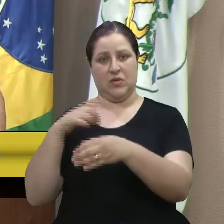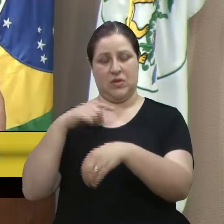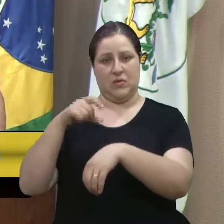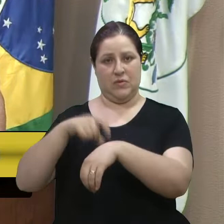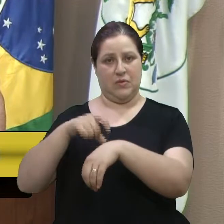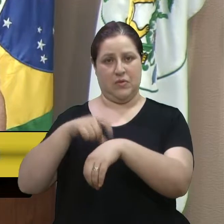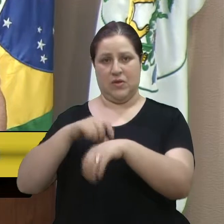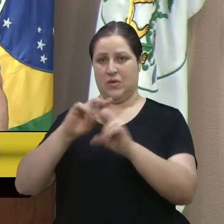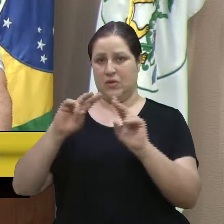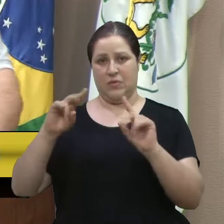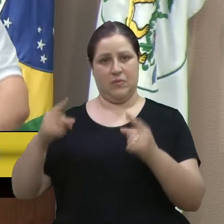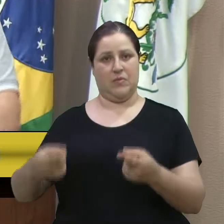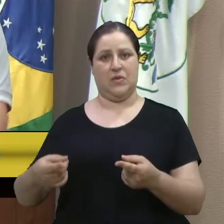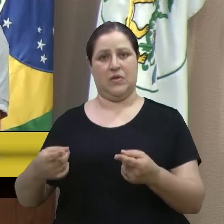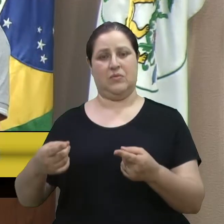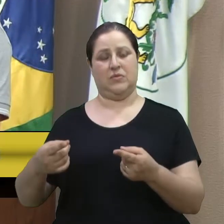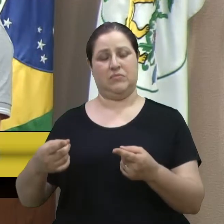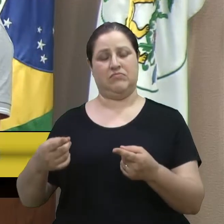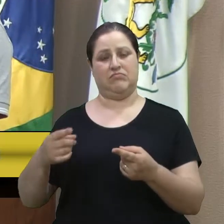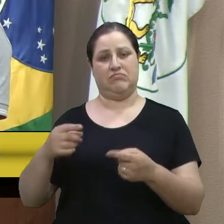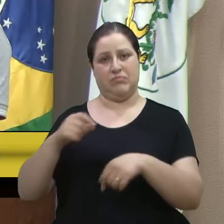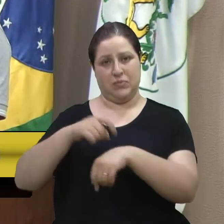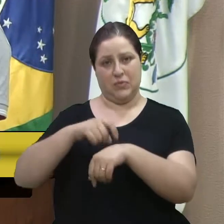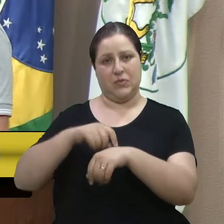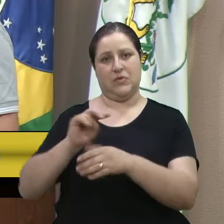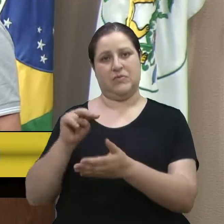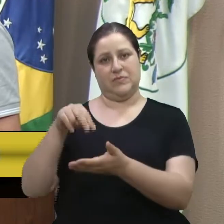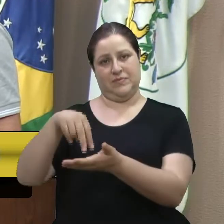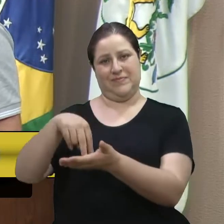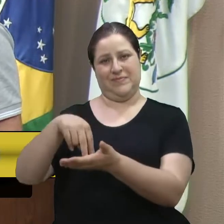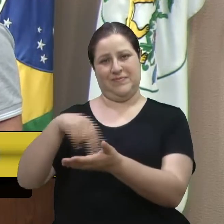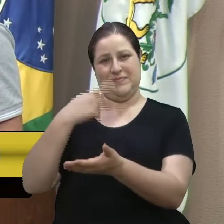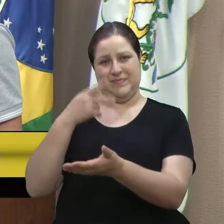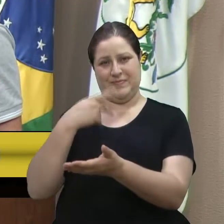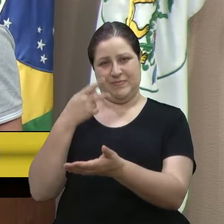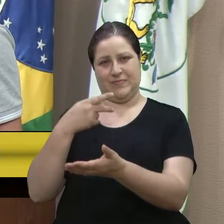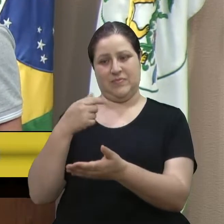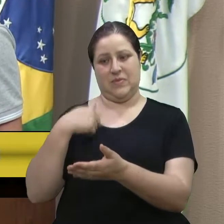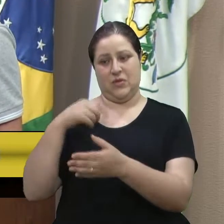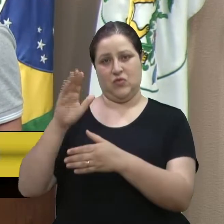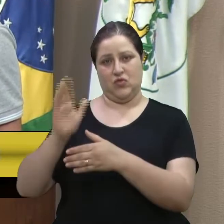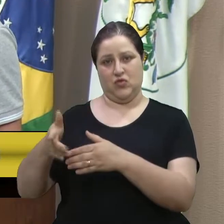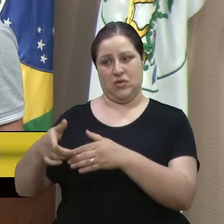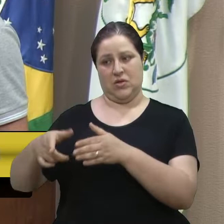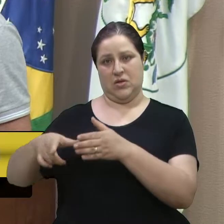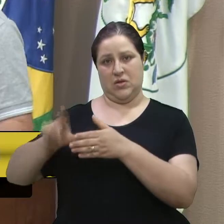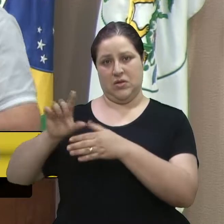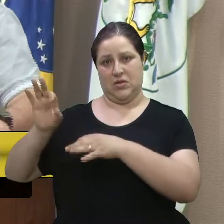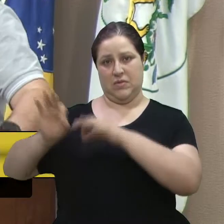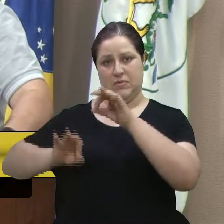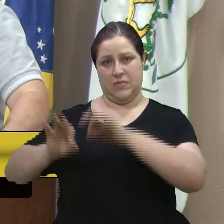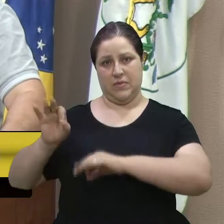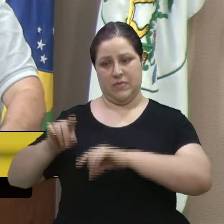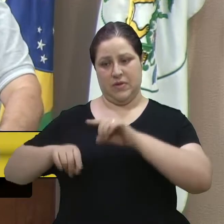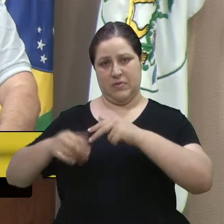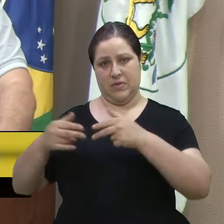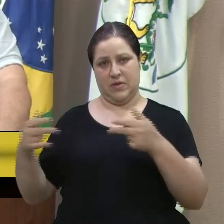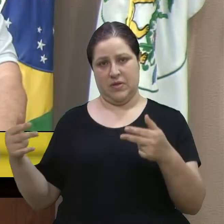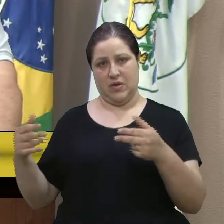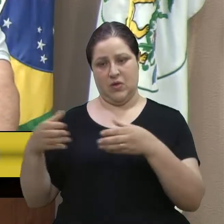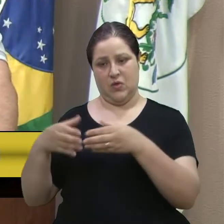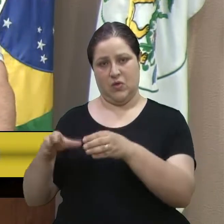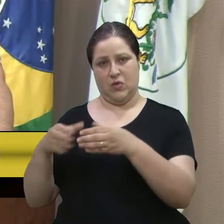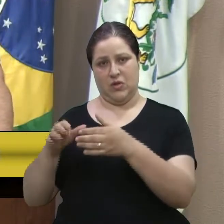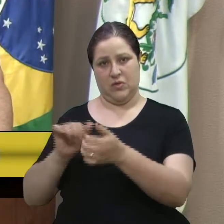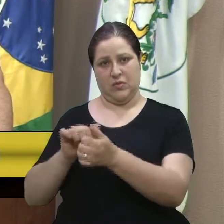mesma oportunidade. Nós já vimos preparando esse material para falar sobre o turismo esportivo, e